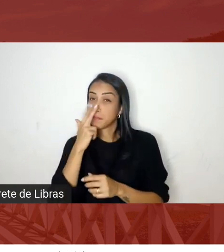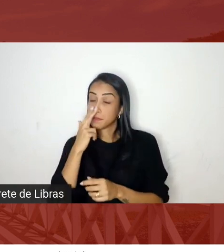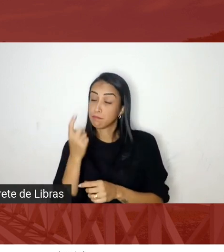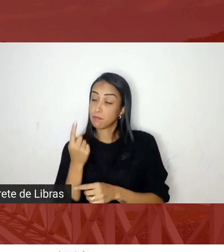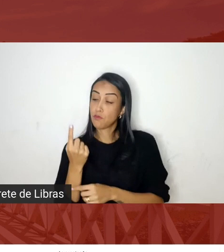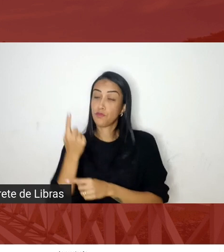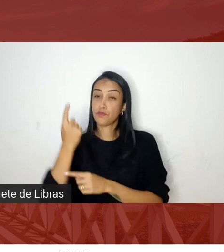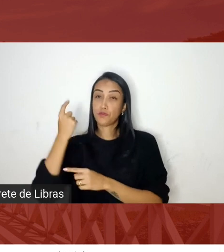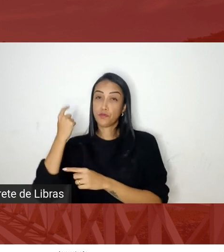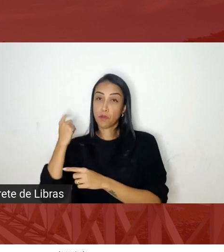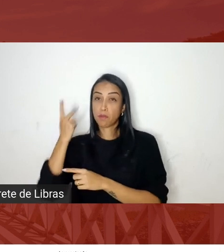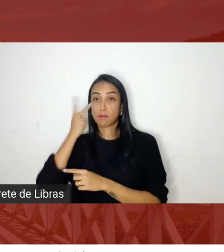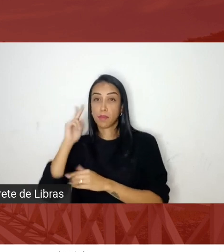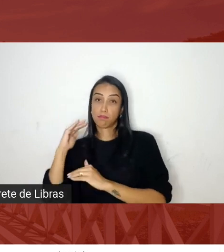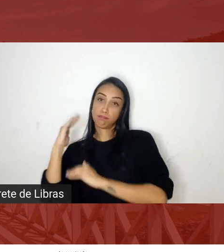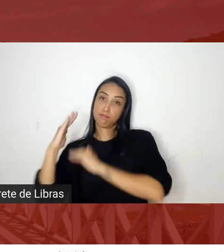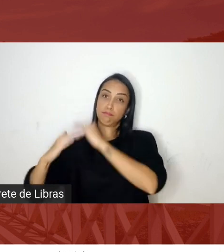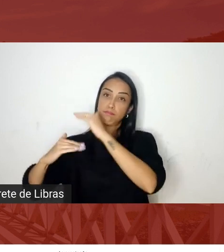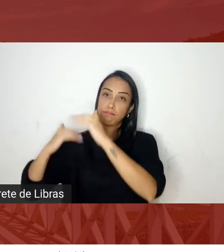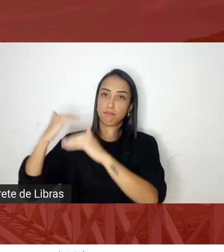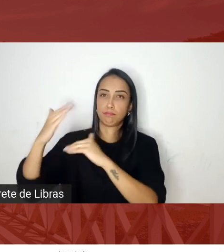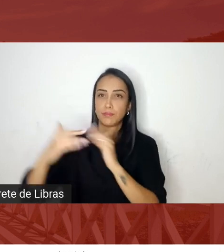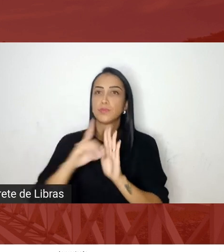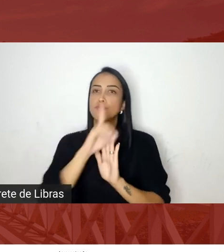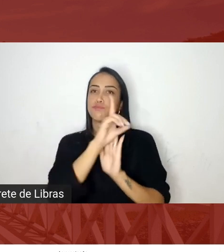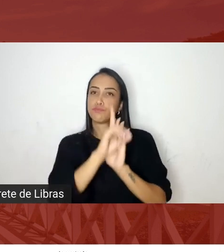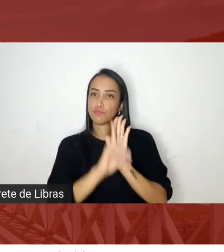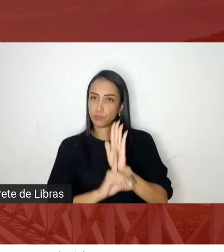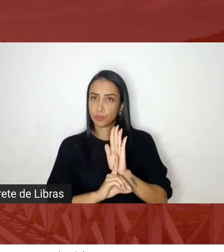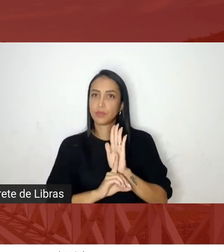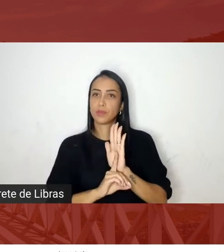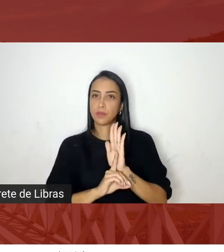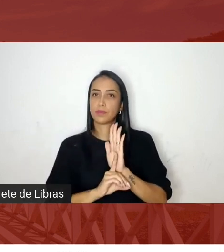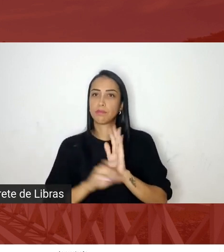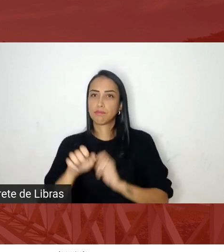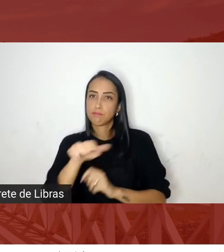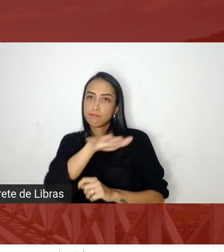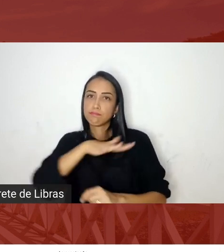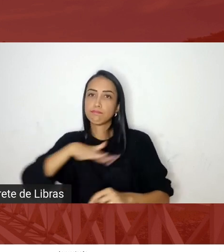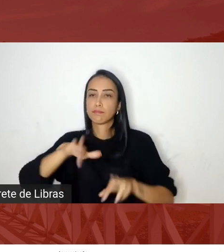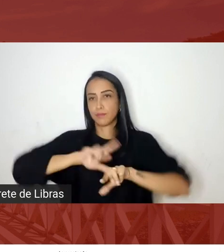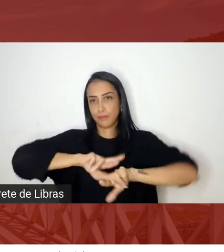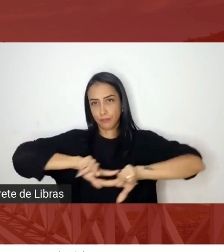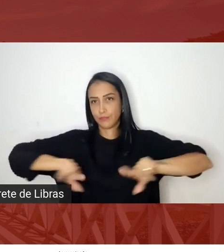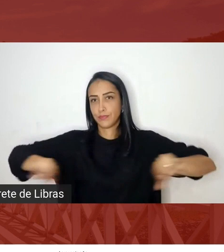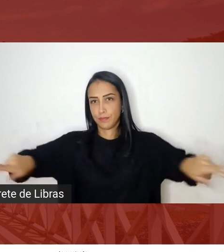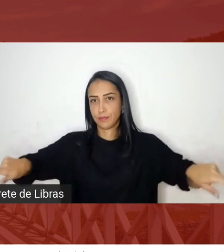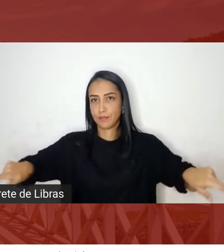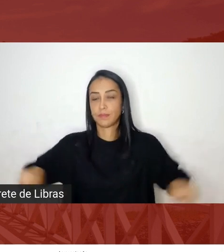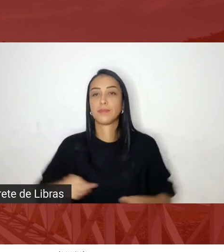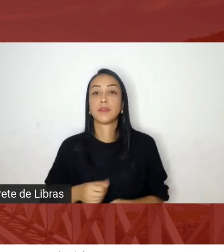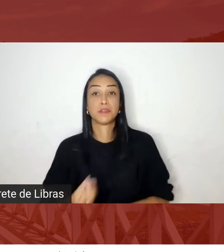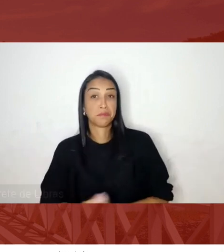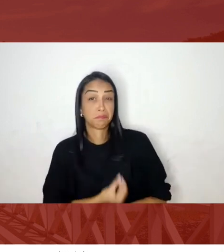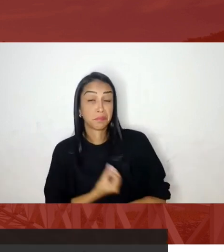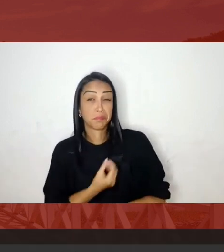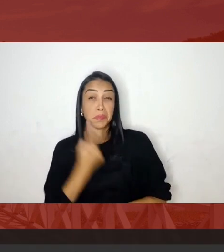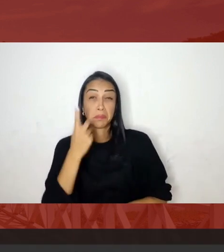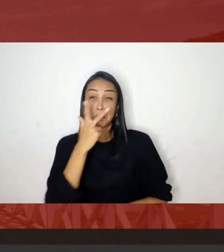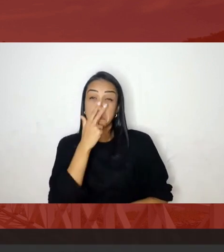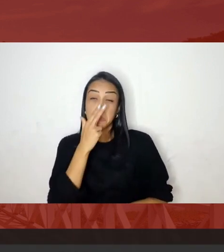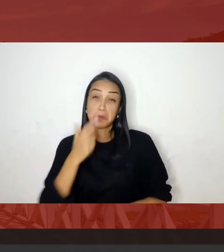concessão de direito a pluralidade vivemos um retrocesso no